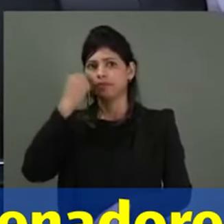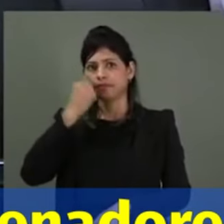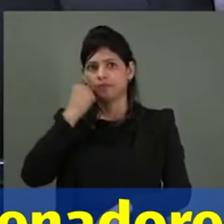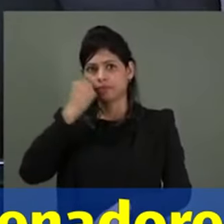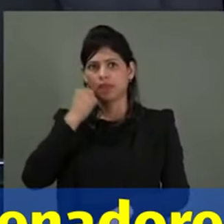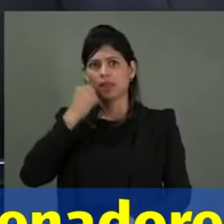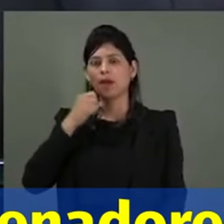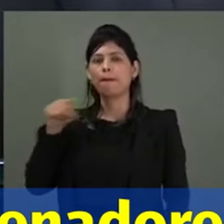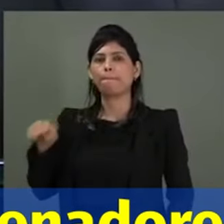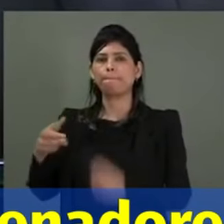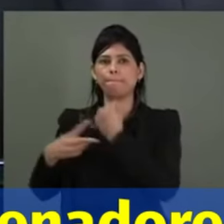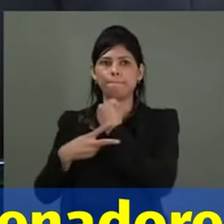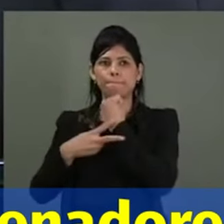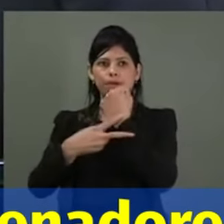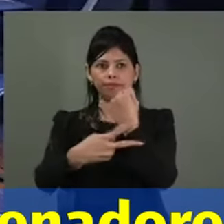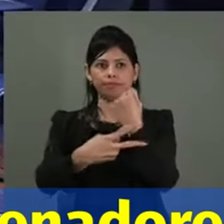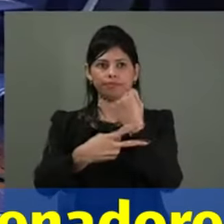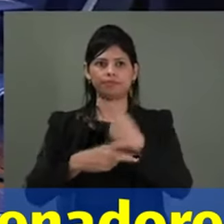Magno Malta.